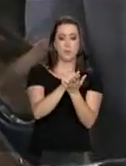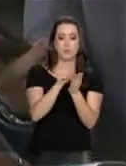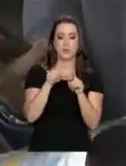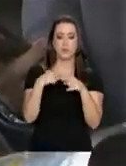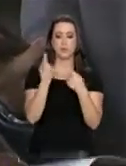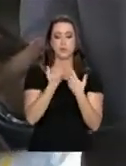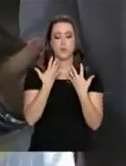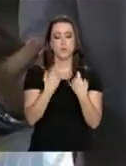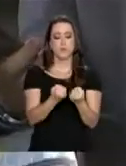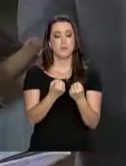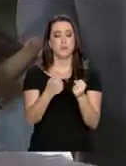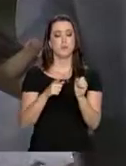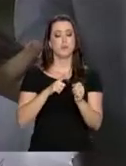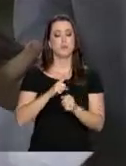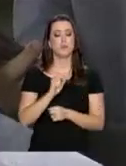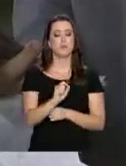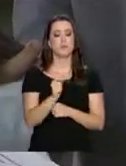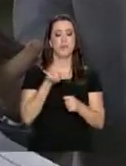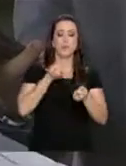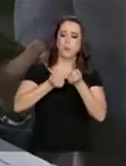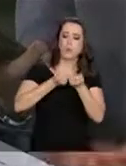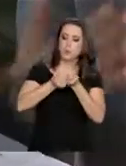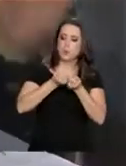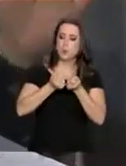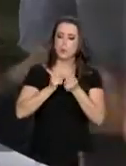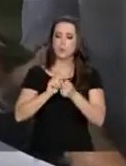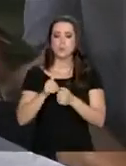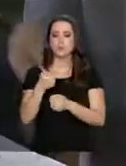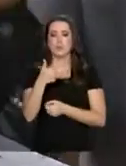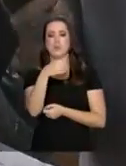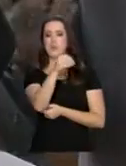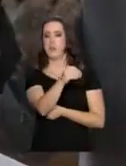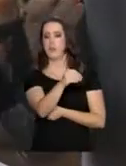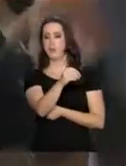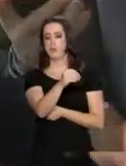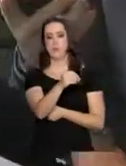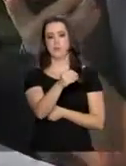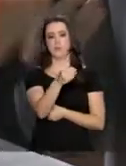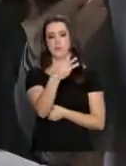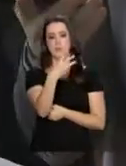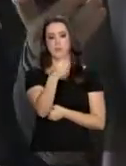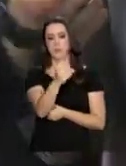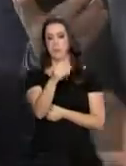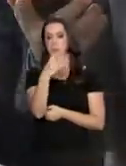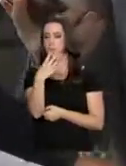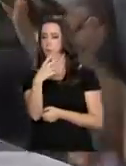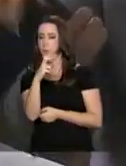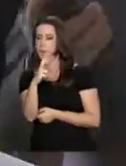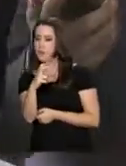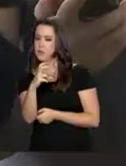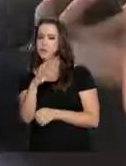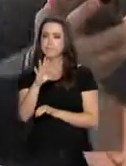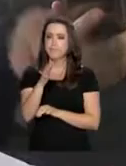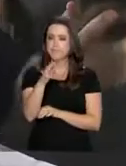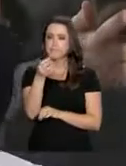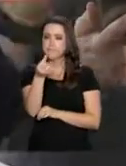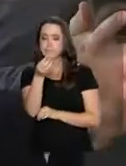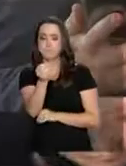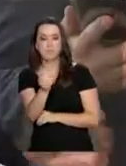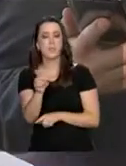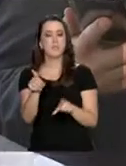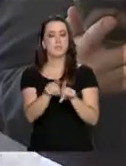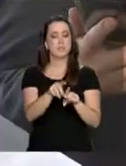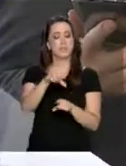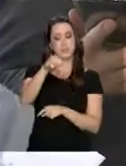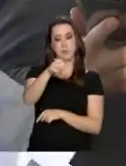E nós vamos ter controles a cada 10, 30, 45, 60 e 90